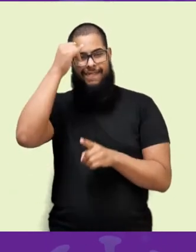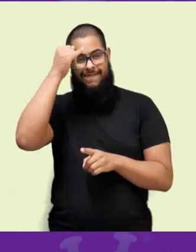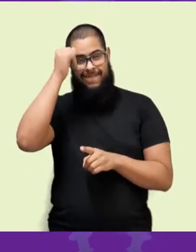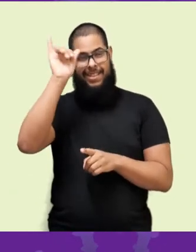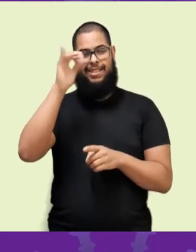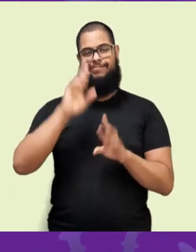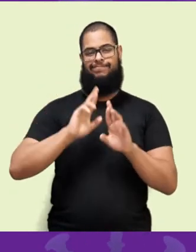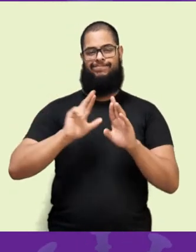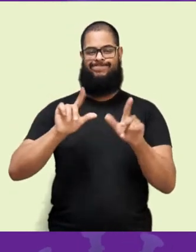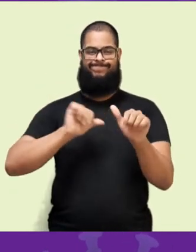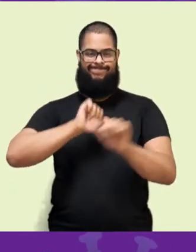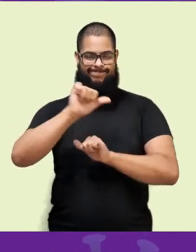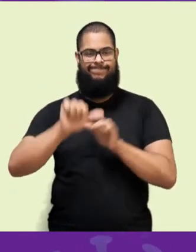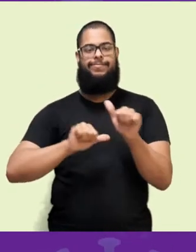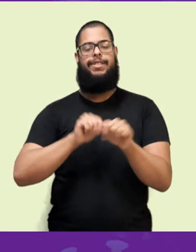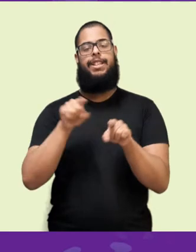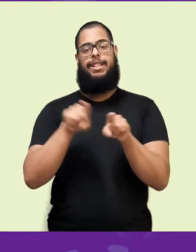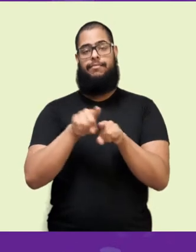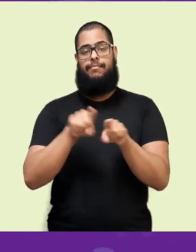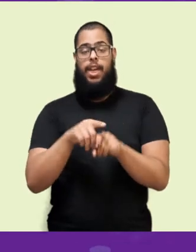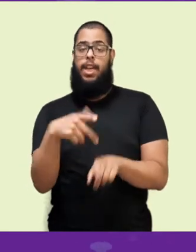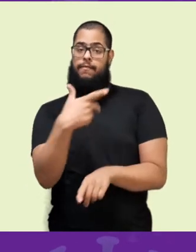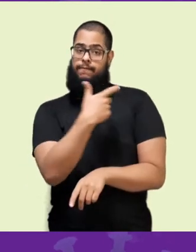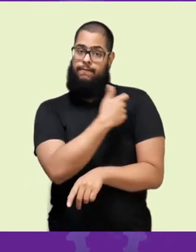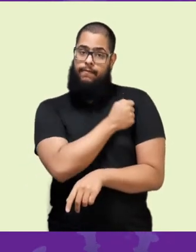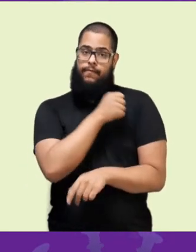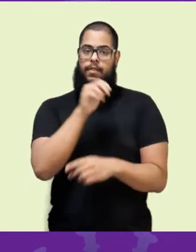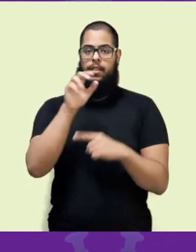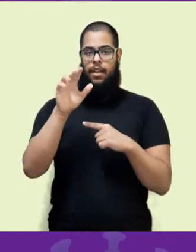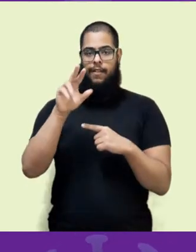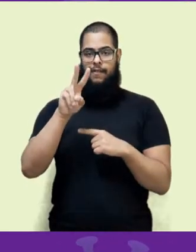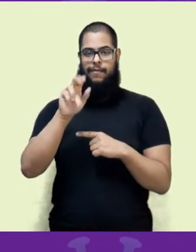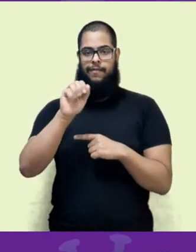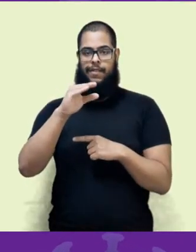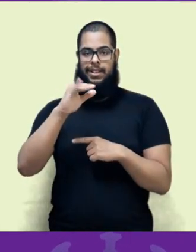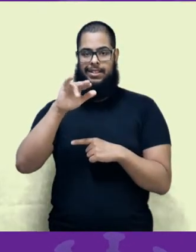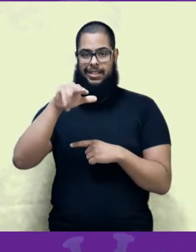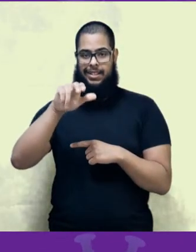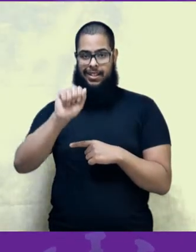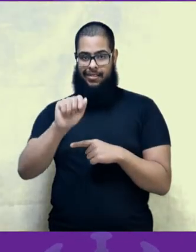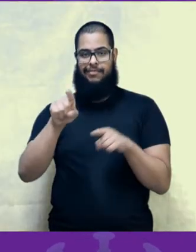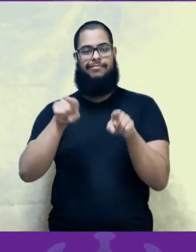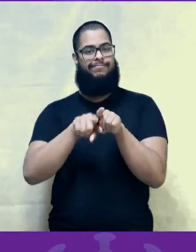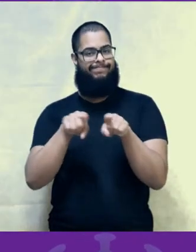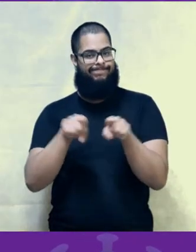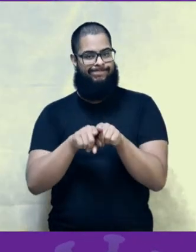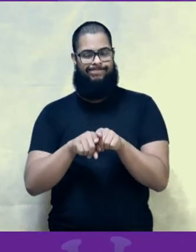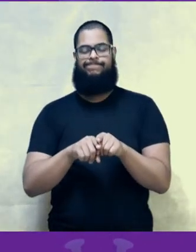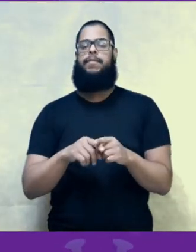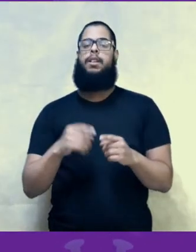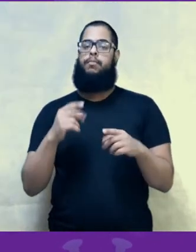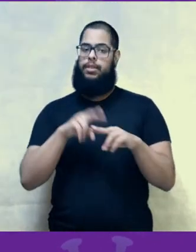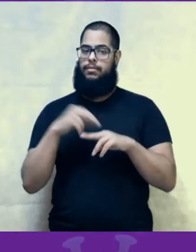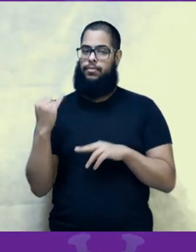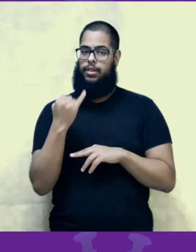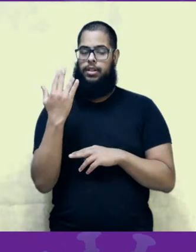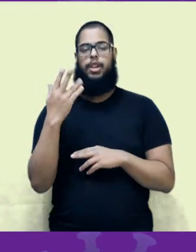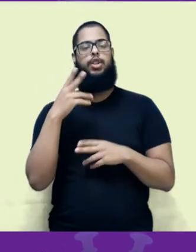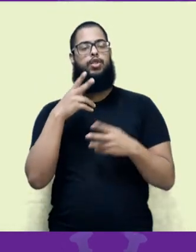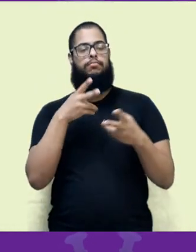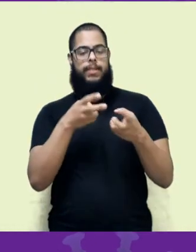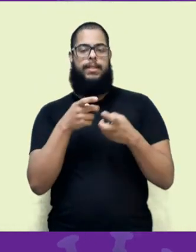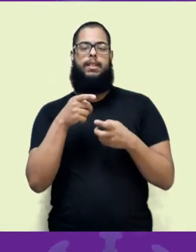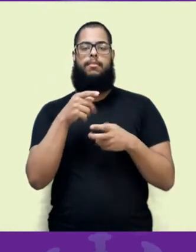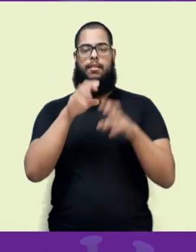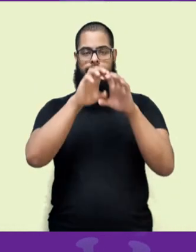induzidas pelo vírus que implicam na produção de vacina. Então, realmente, conhecer as mutações virais é muito importante. Já foram